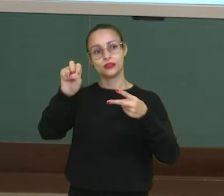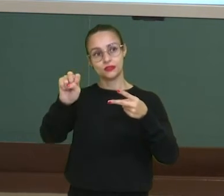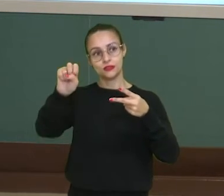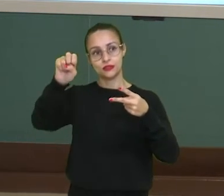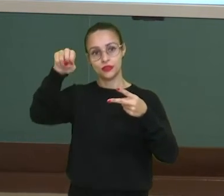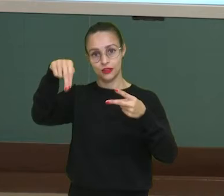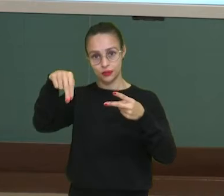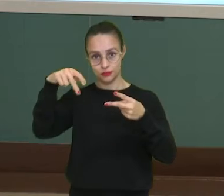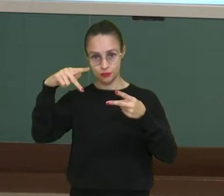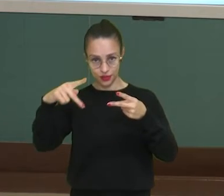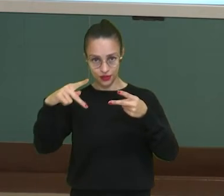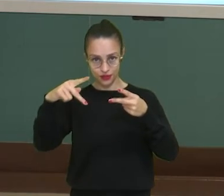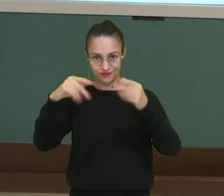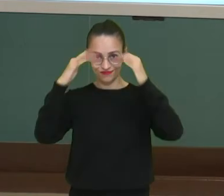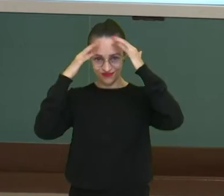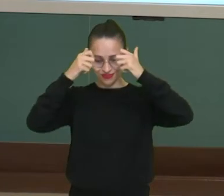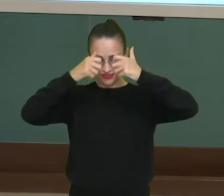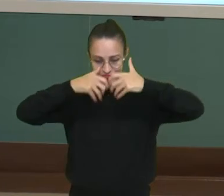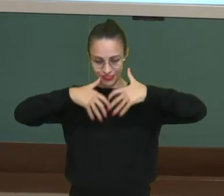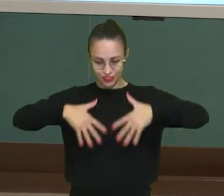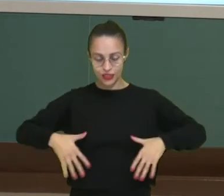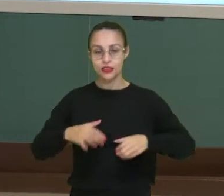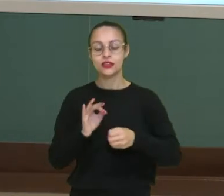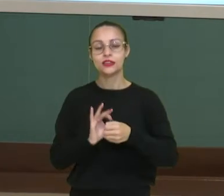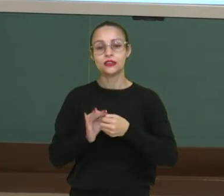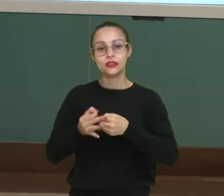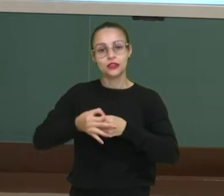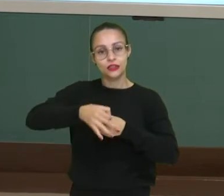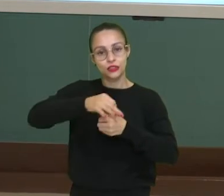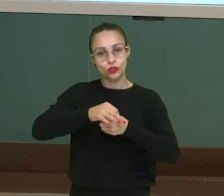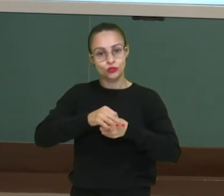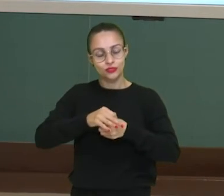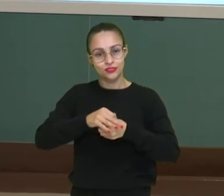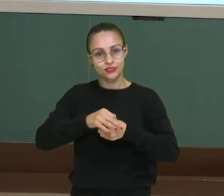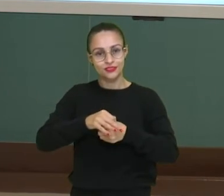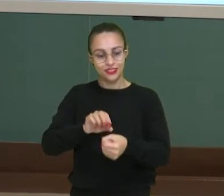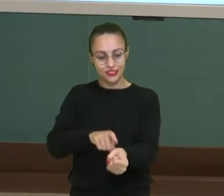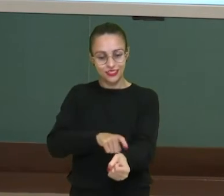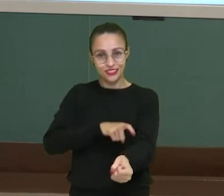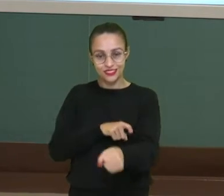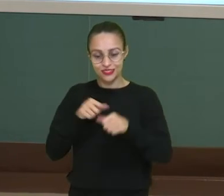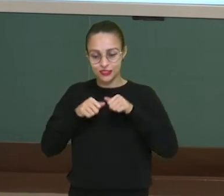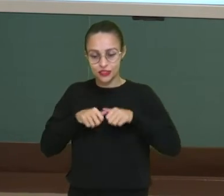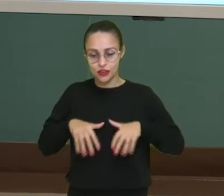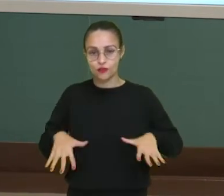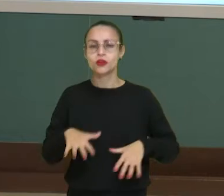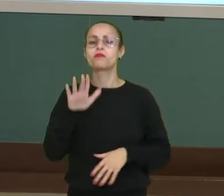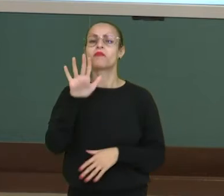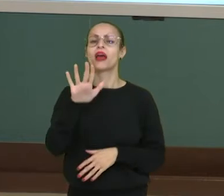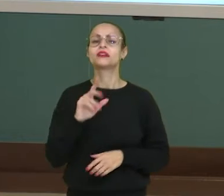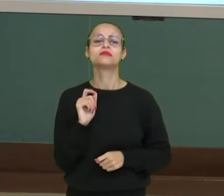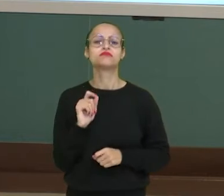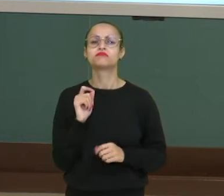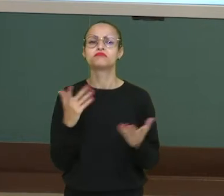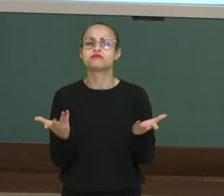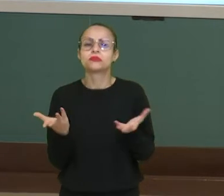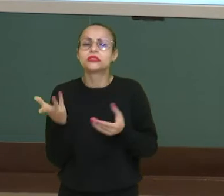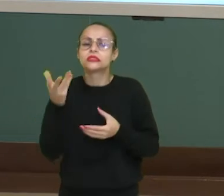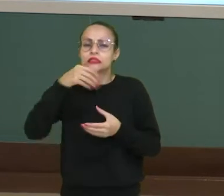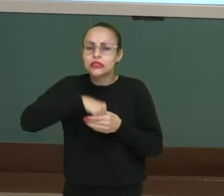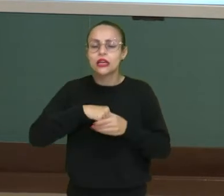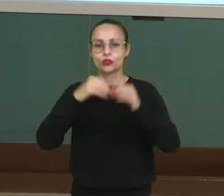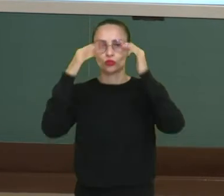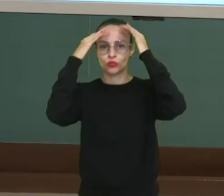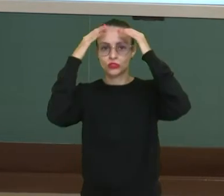SNP, os gânglios e os nervos. Mas quem faz parte, então, do sistema nervoso